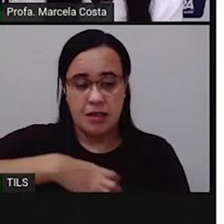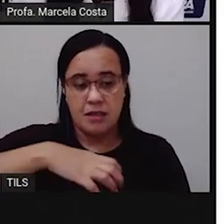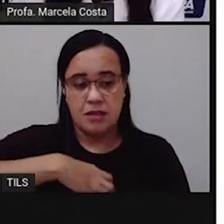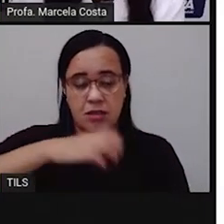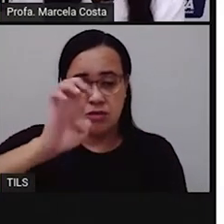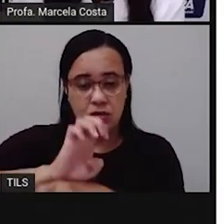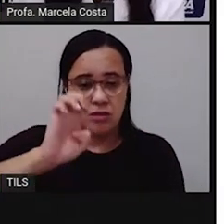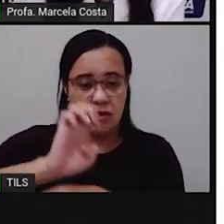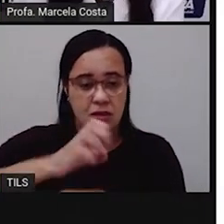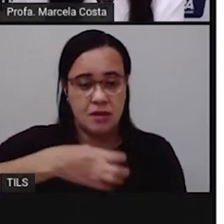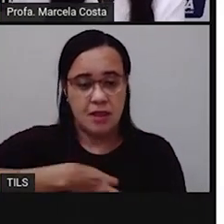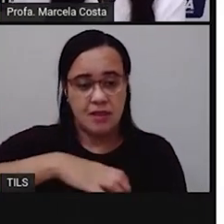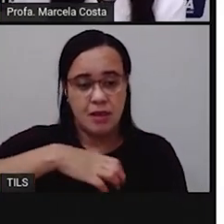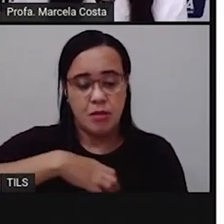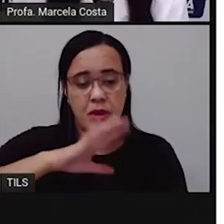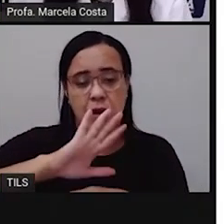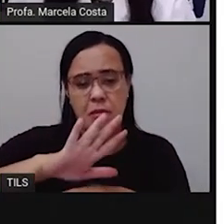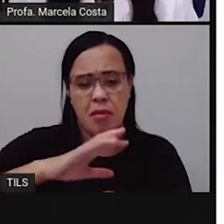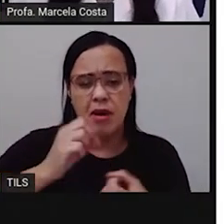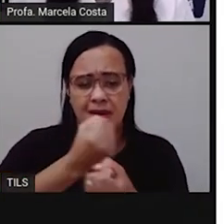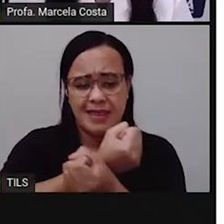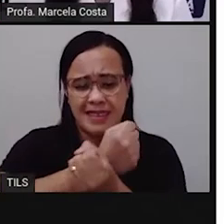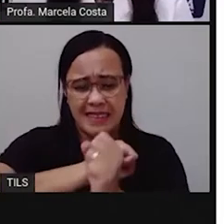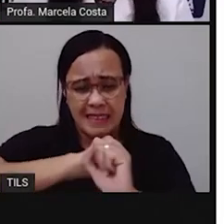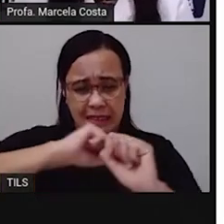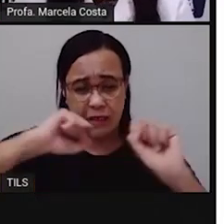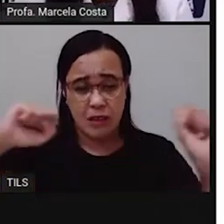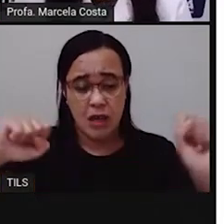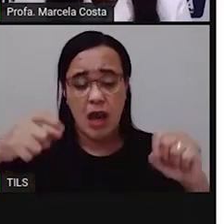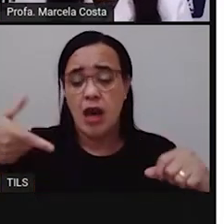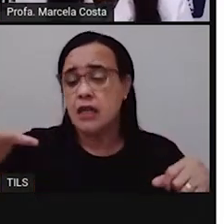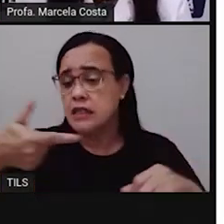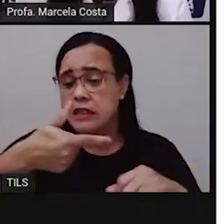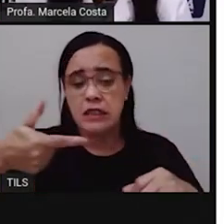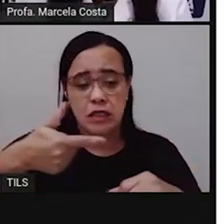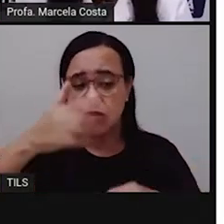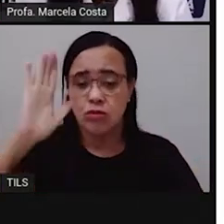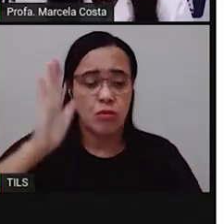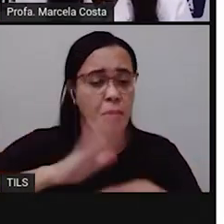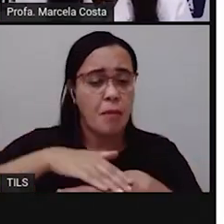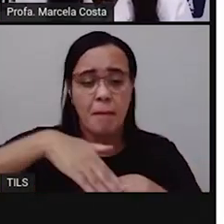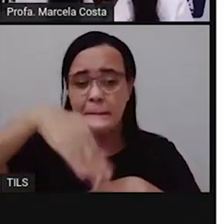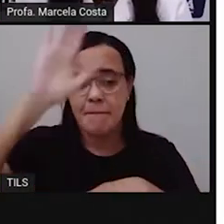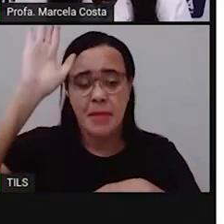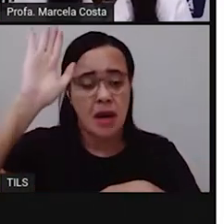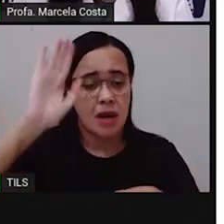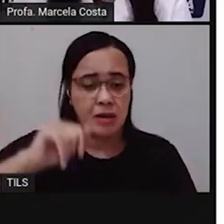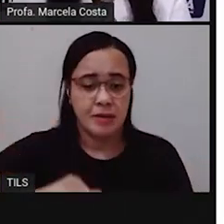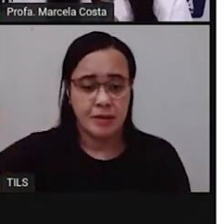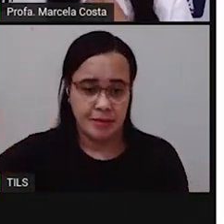da Bahia, é uma cidade grande, é a segunda maior cidade em número